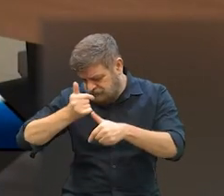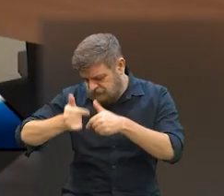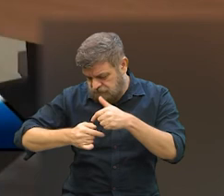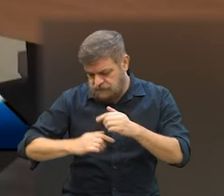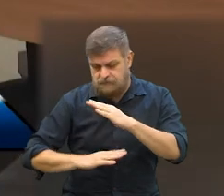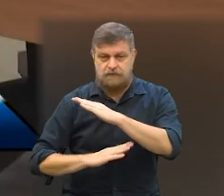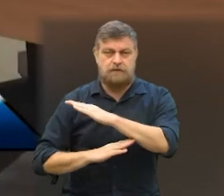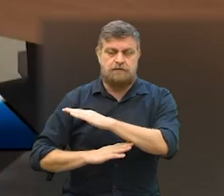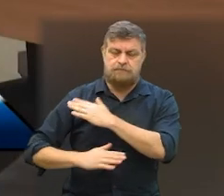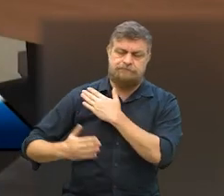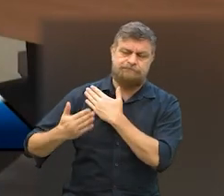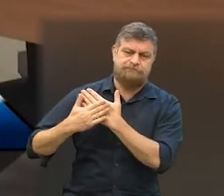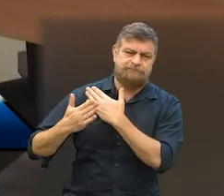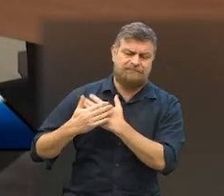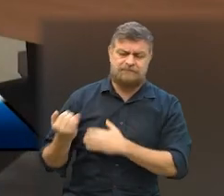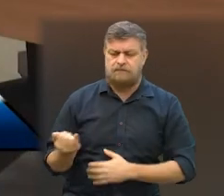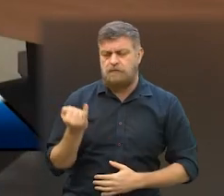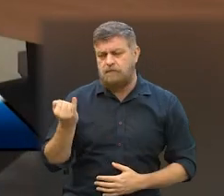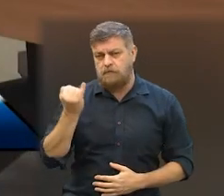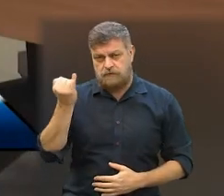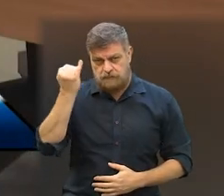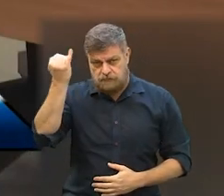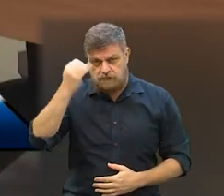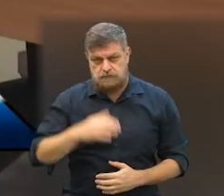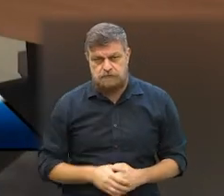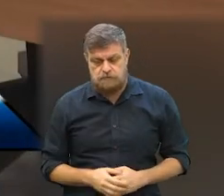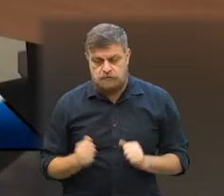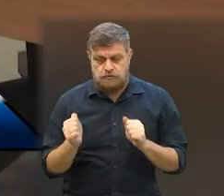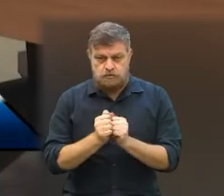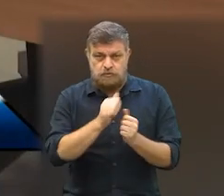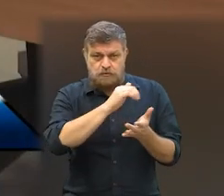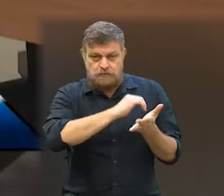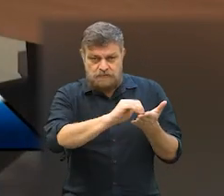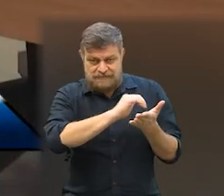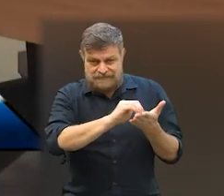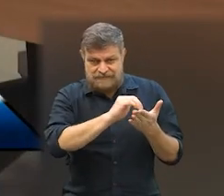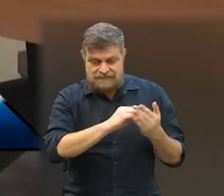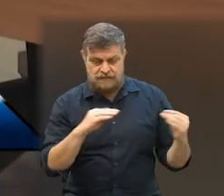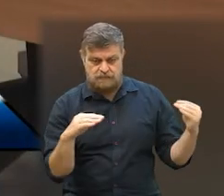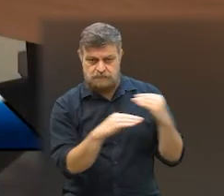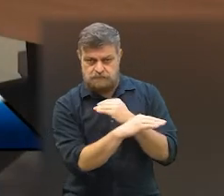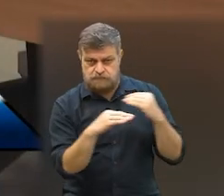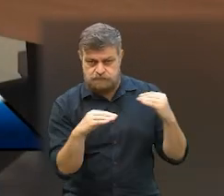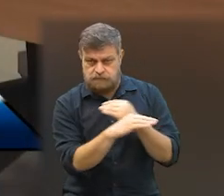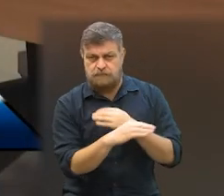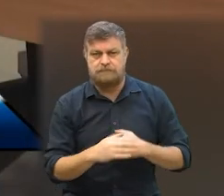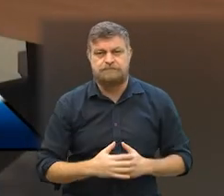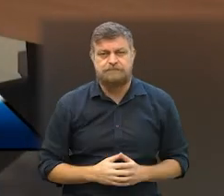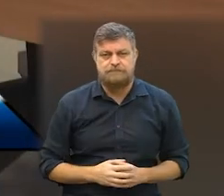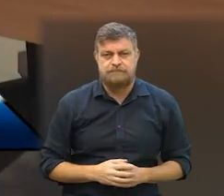que vocês têm feito aqui na Câmara é de grande relevância, juntamente com o secretário de transporte.